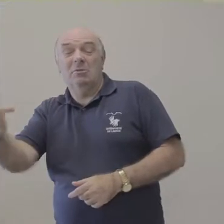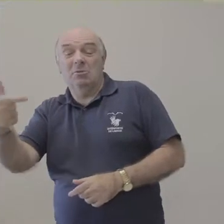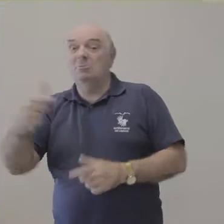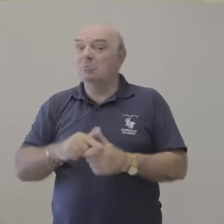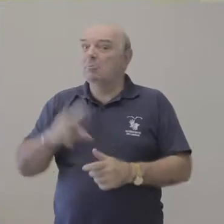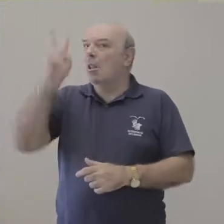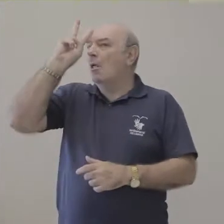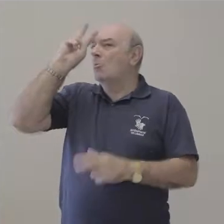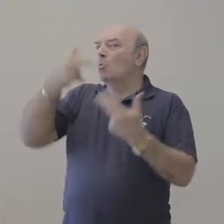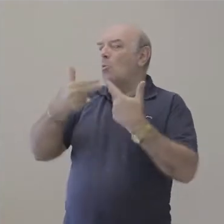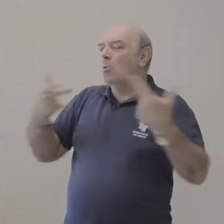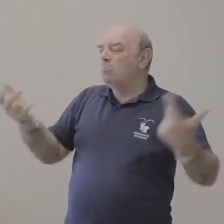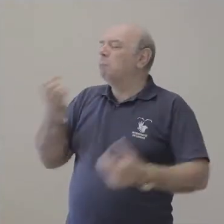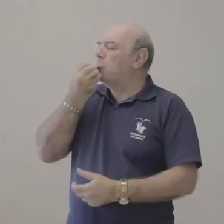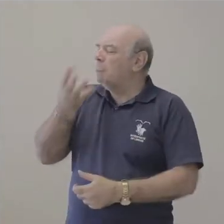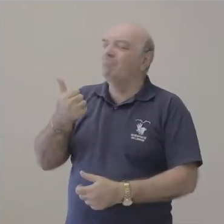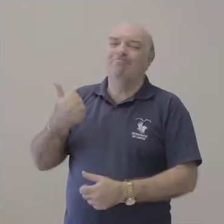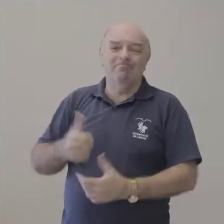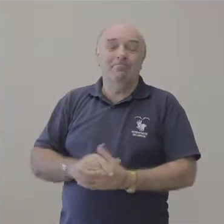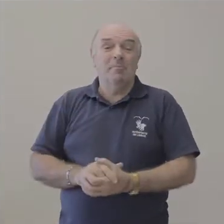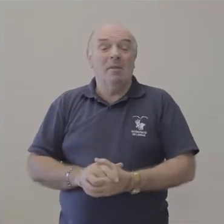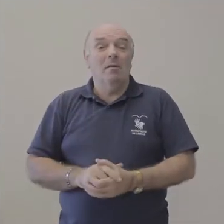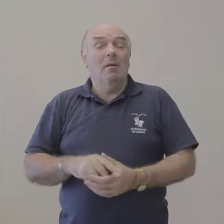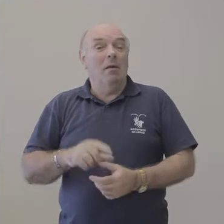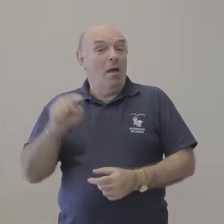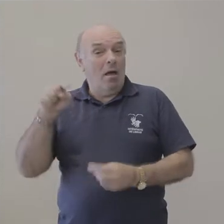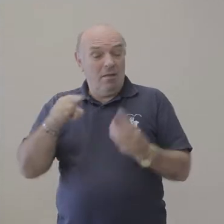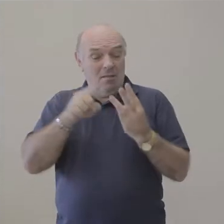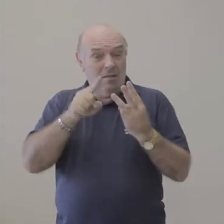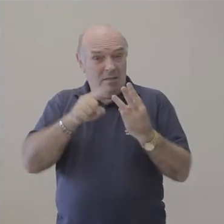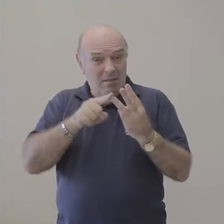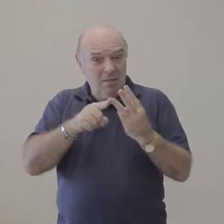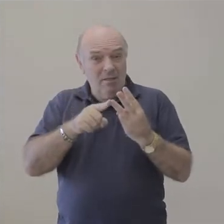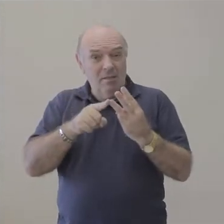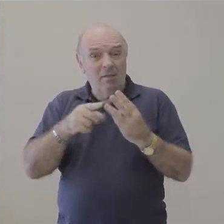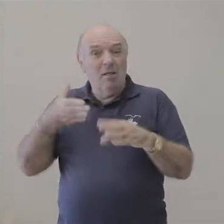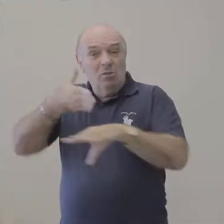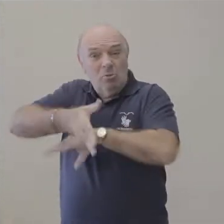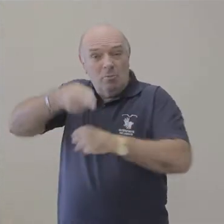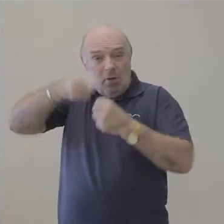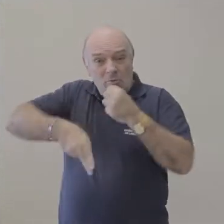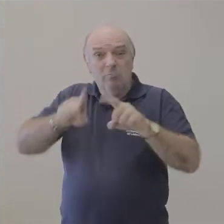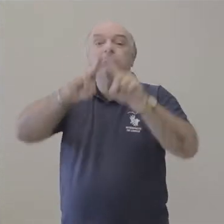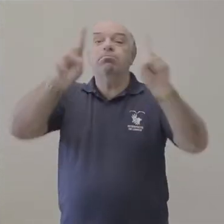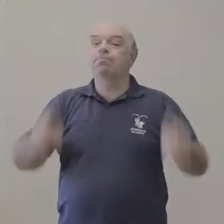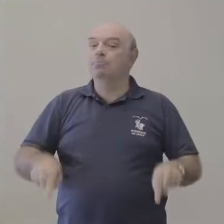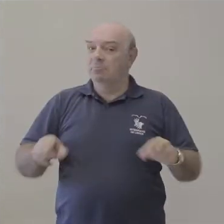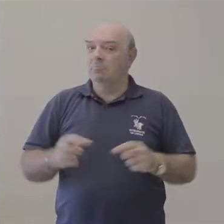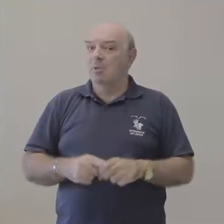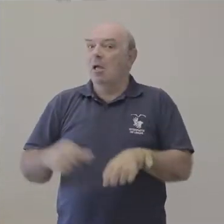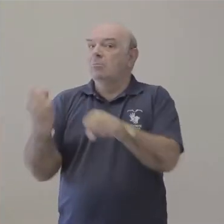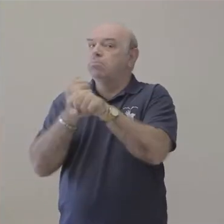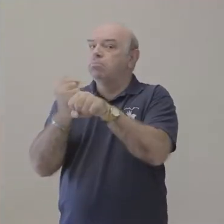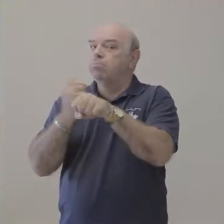boas. Em 1975, Santinho passou a compor o quadro de servidores da UFIS. E lá se